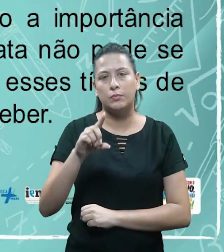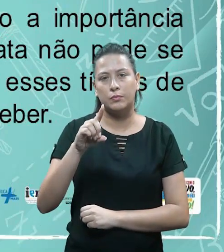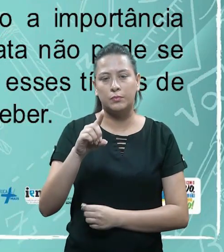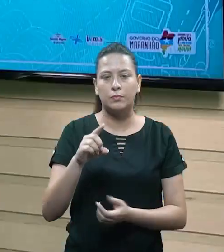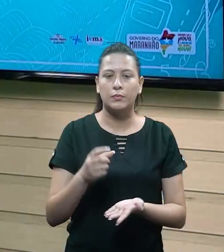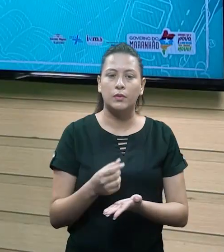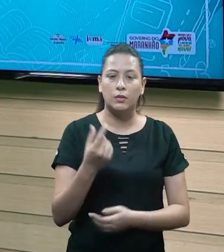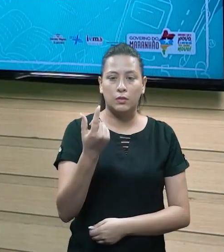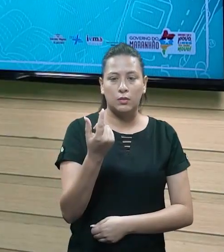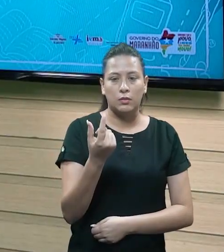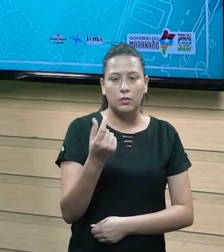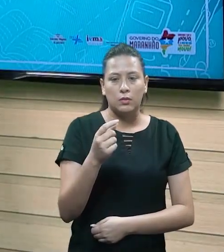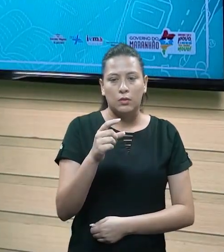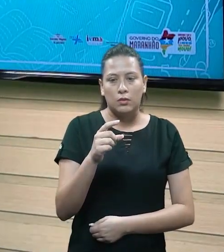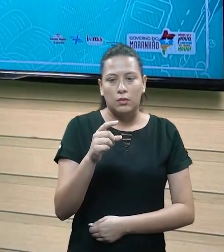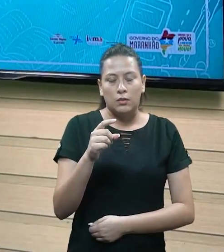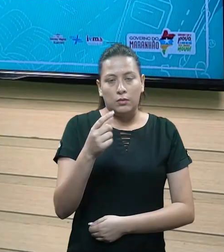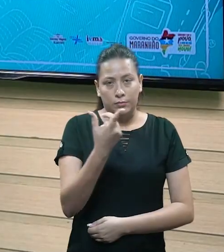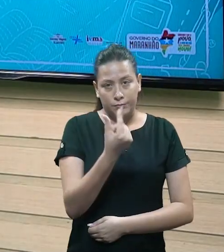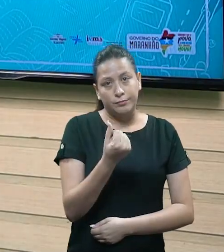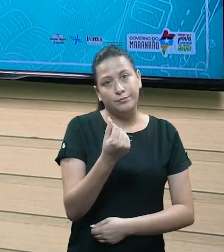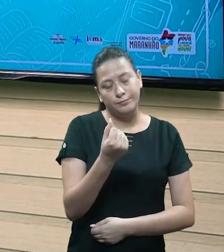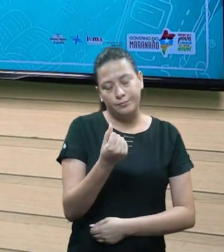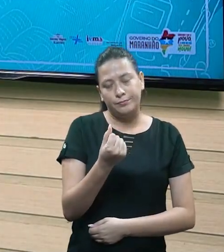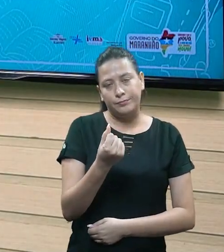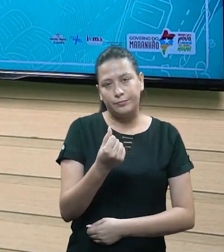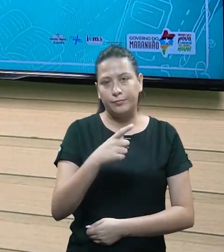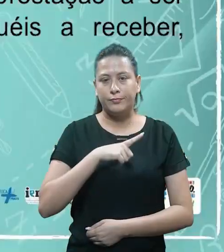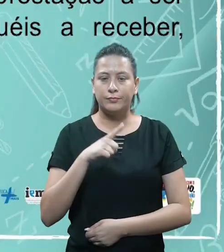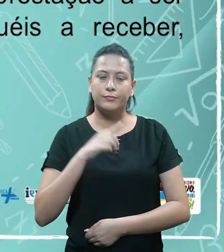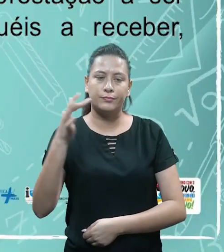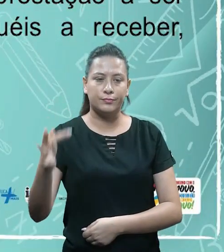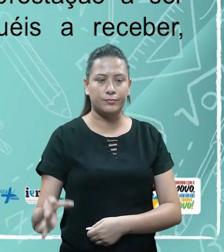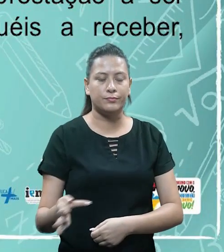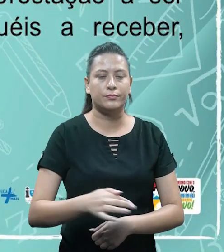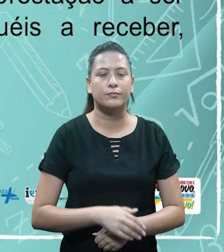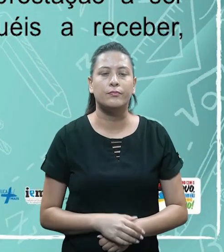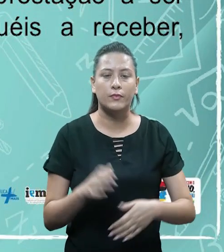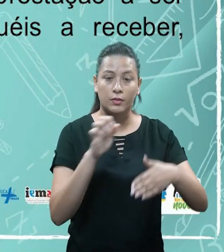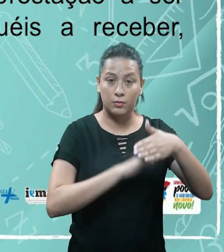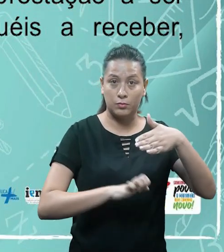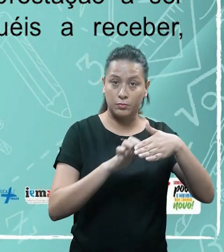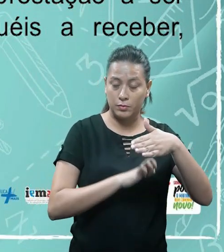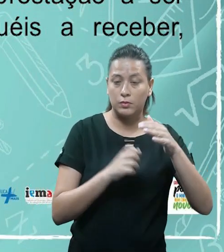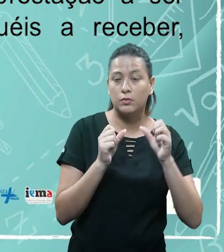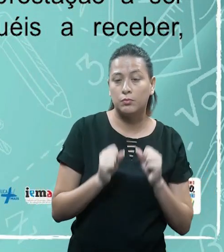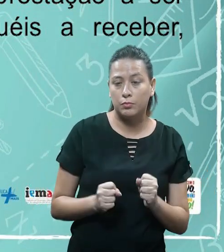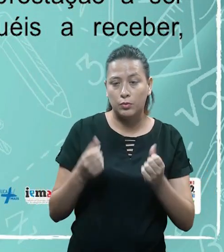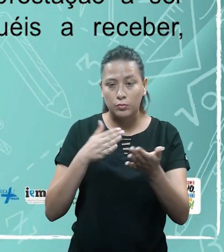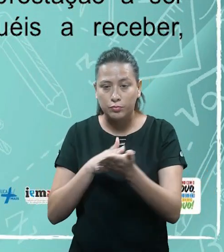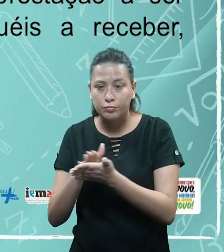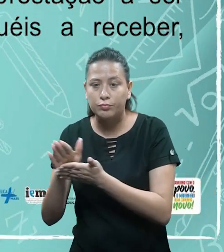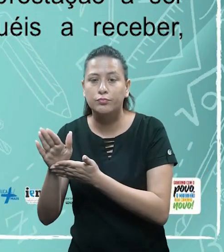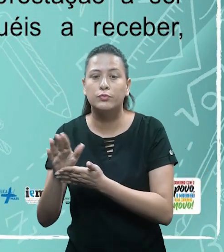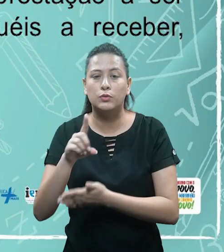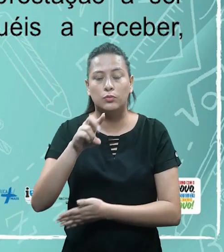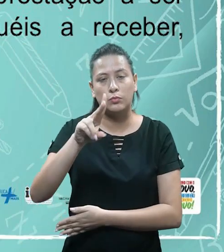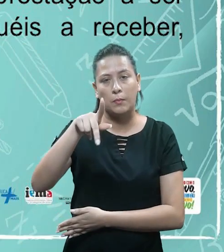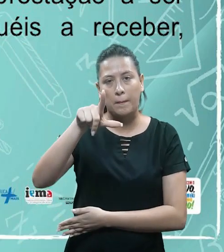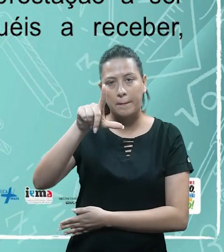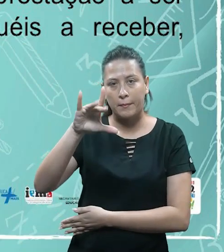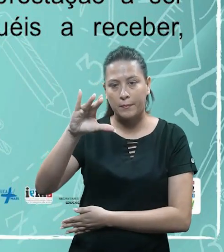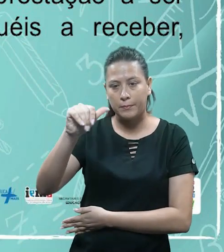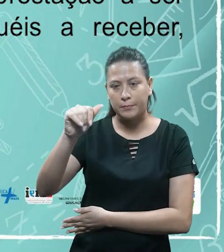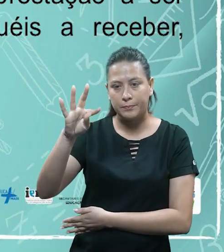receber. Espero que vocês tenham compreendido. Vamos lá da continuidade agora, pessoal. A empresa pode emitir uma duplicata para cada